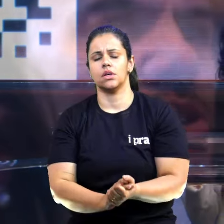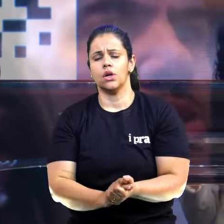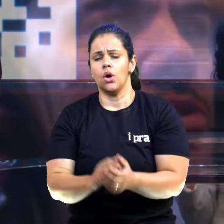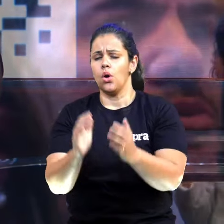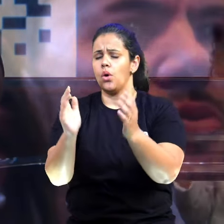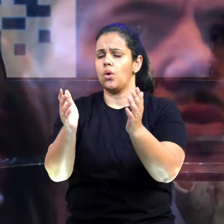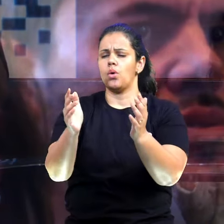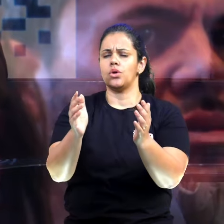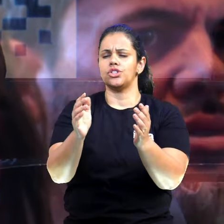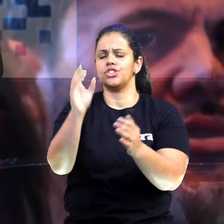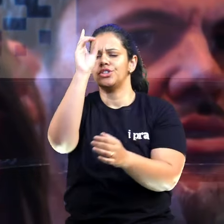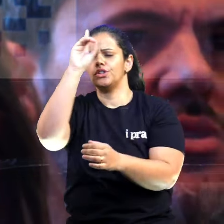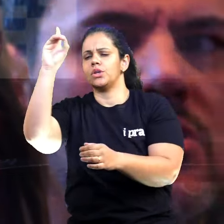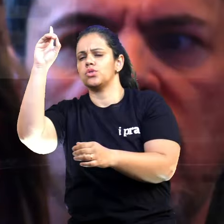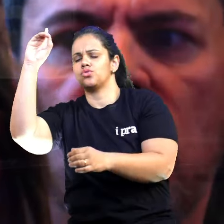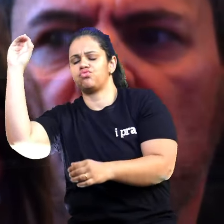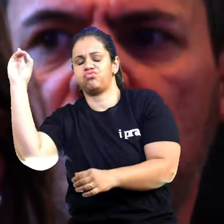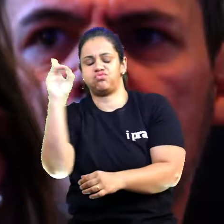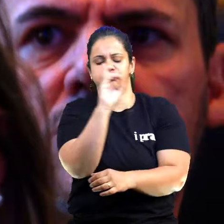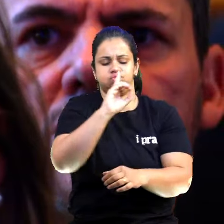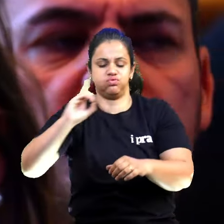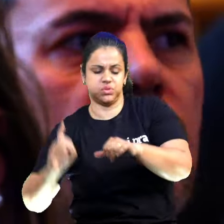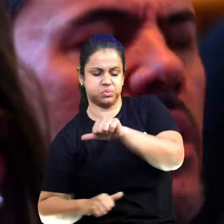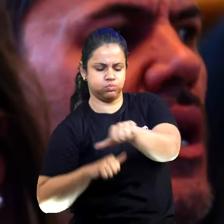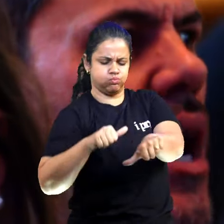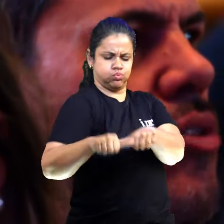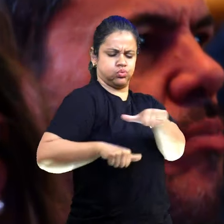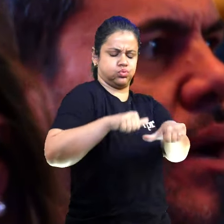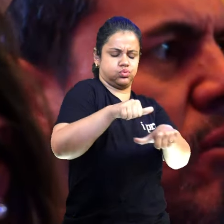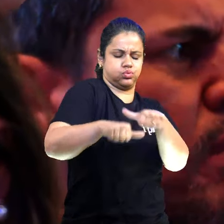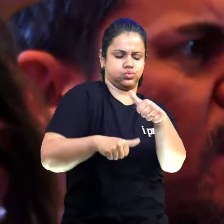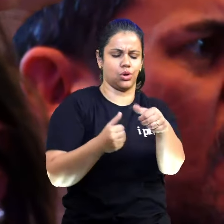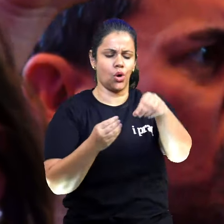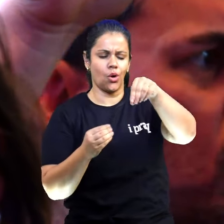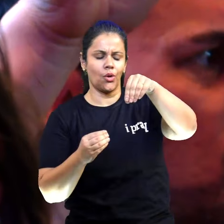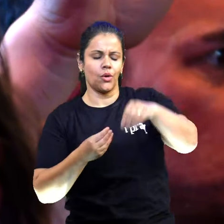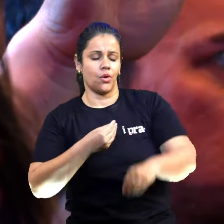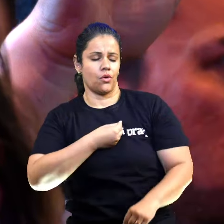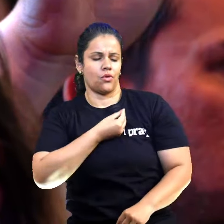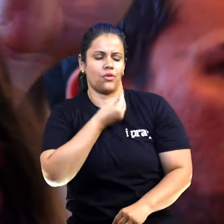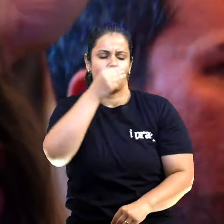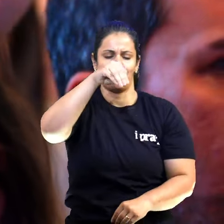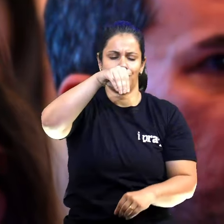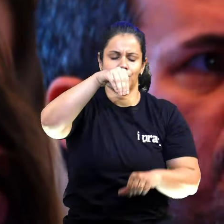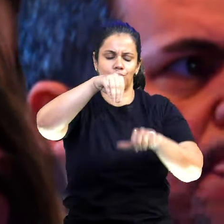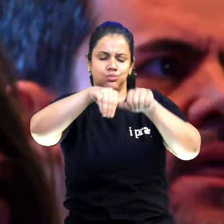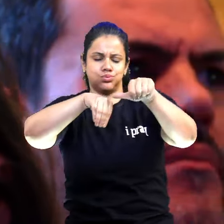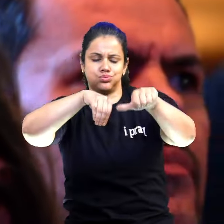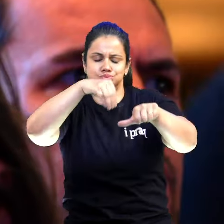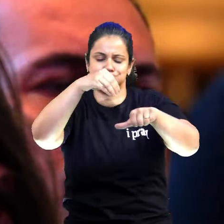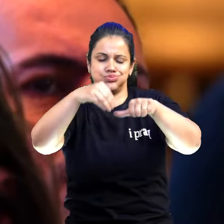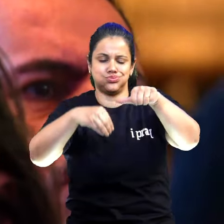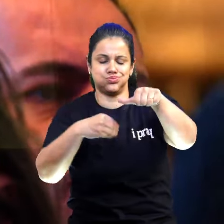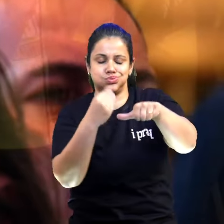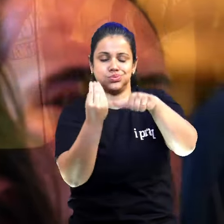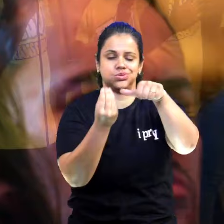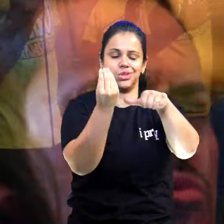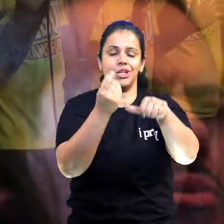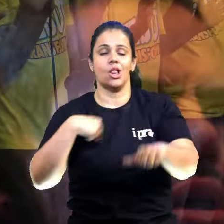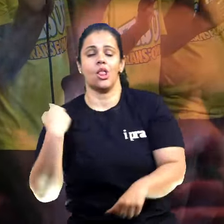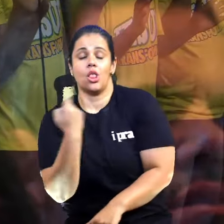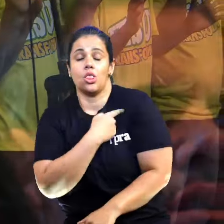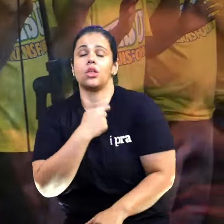vida de tantas pessoas aqui, e de tantos que estão nos assistindo, Pai, das suas casas, Senhor, desejo do nosso